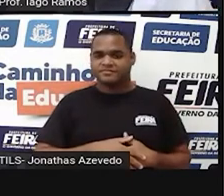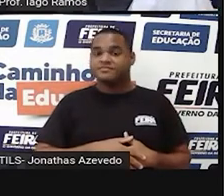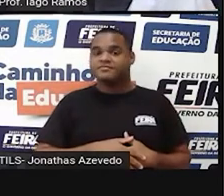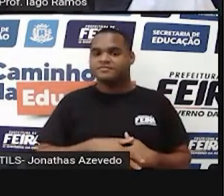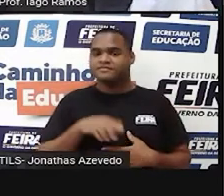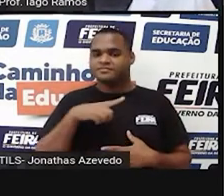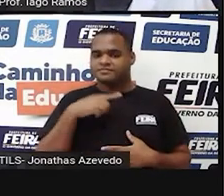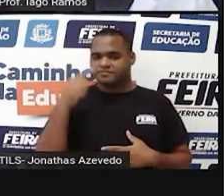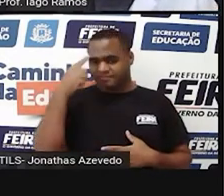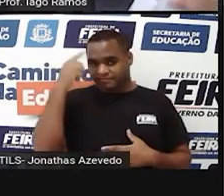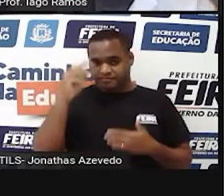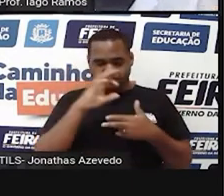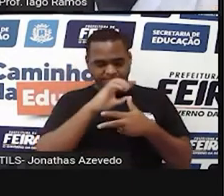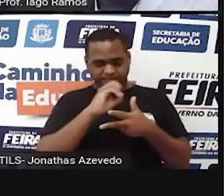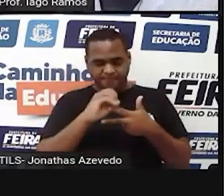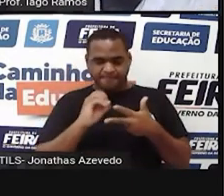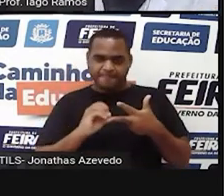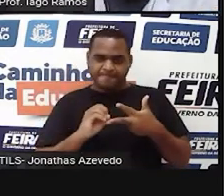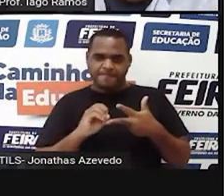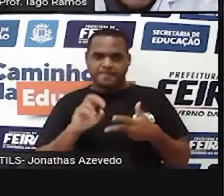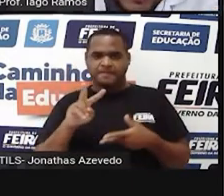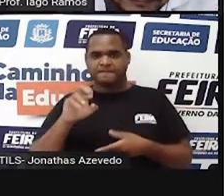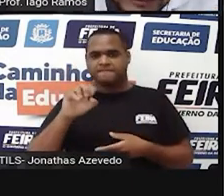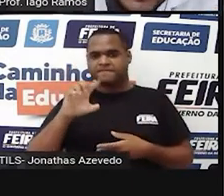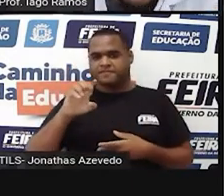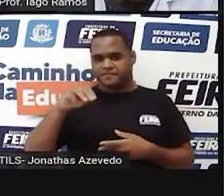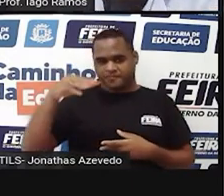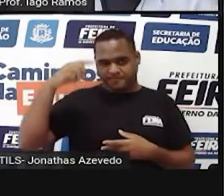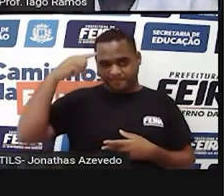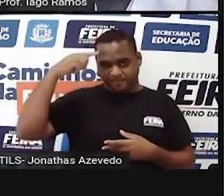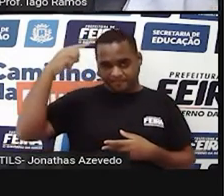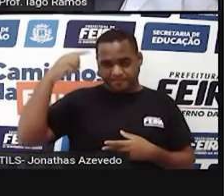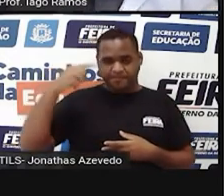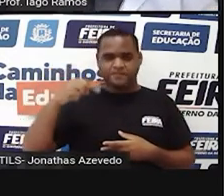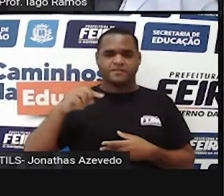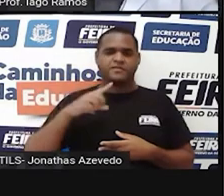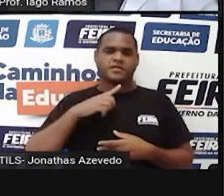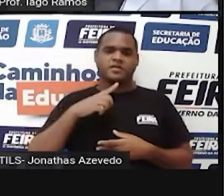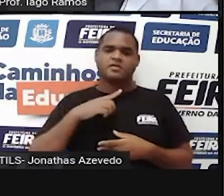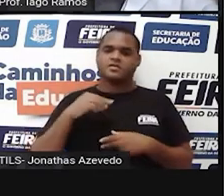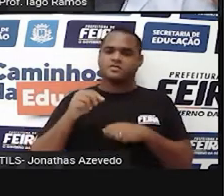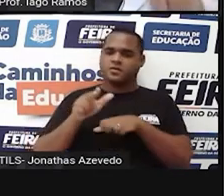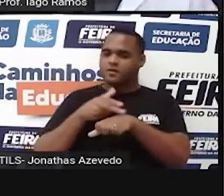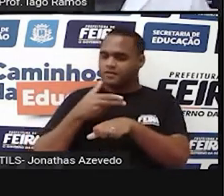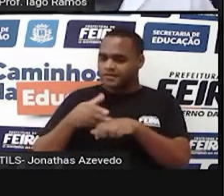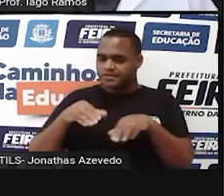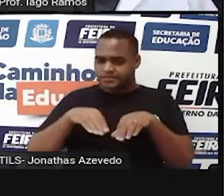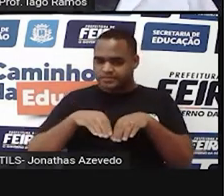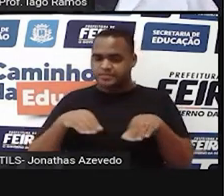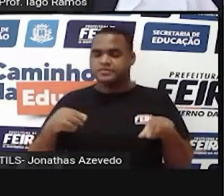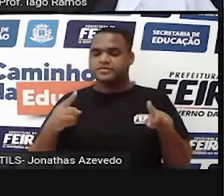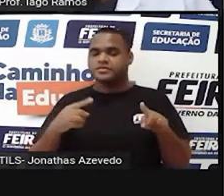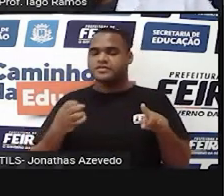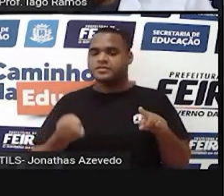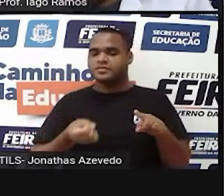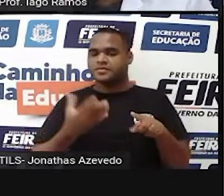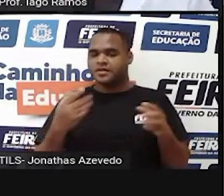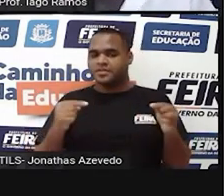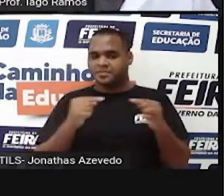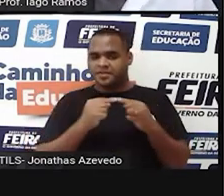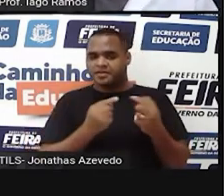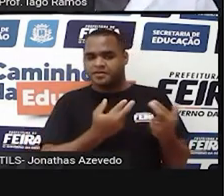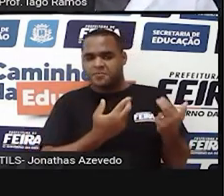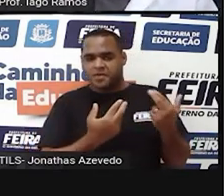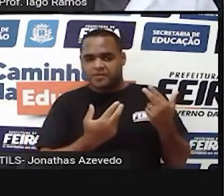situação do Enem diz, ó, o volume dessa barra de chocolate de paralelepípedo é igual ao